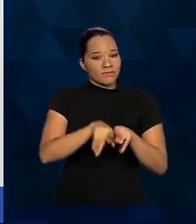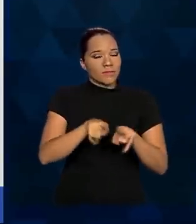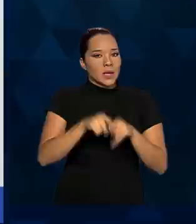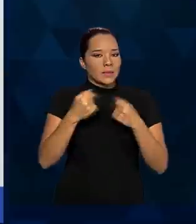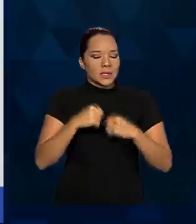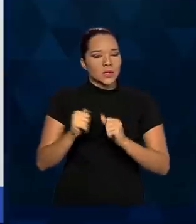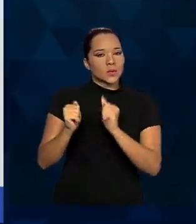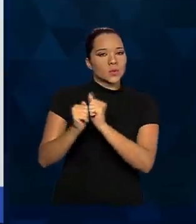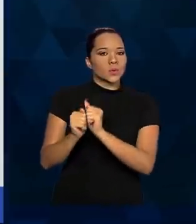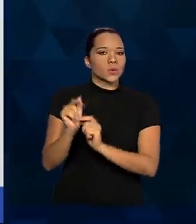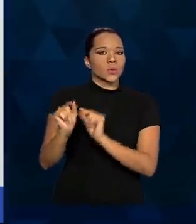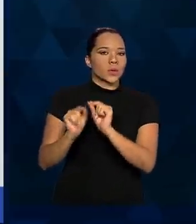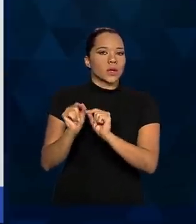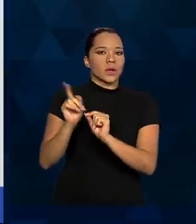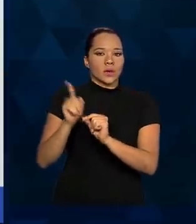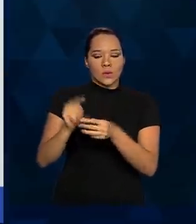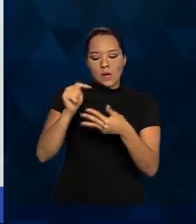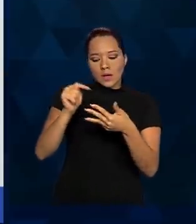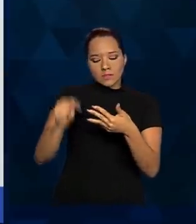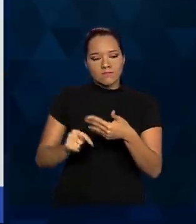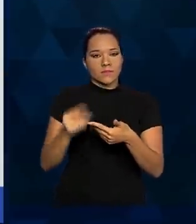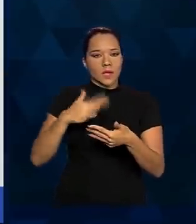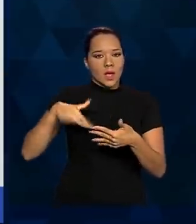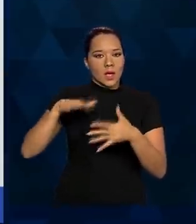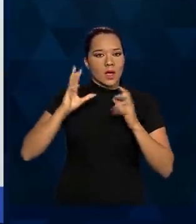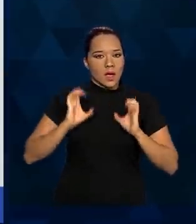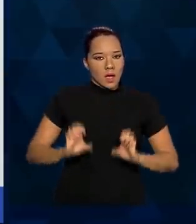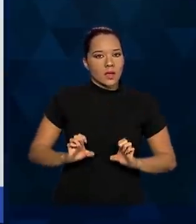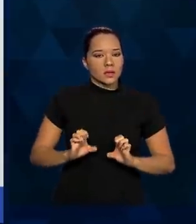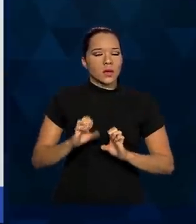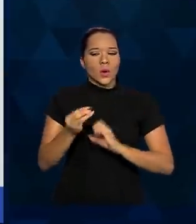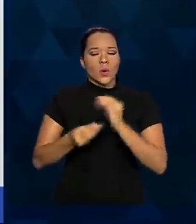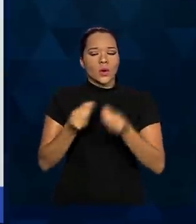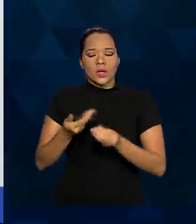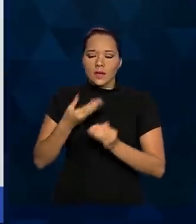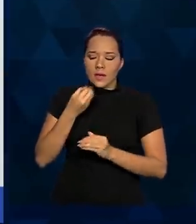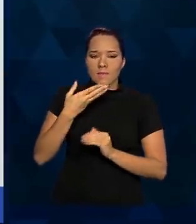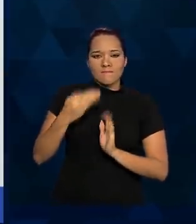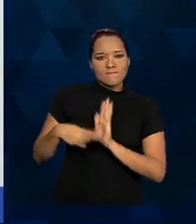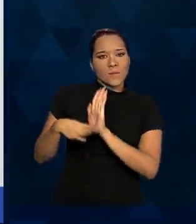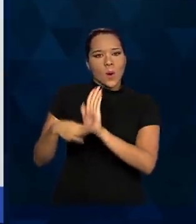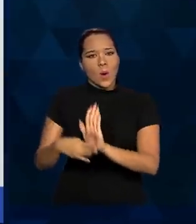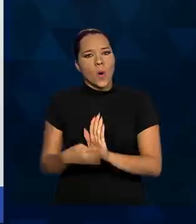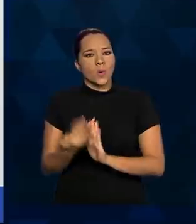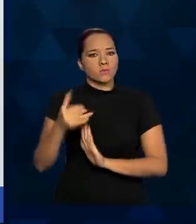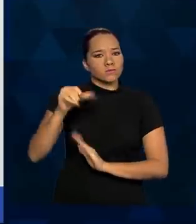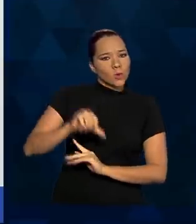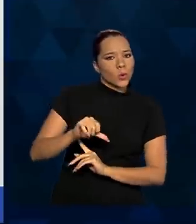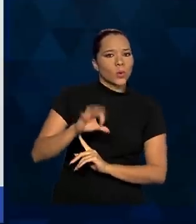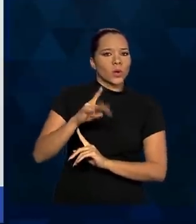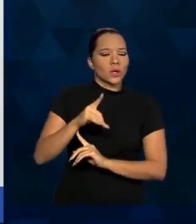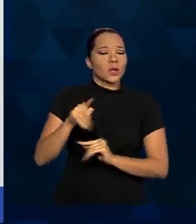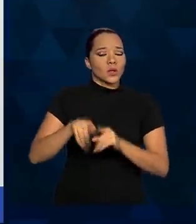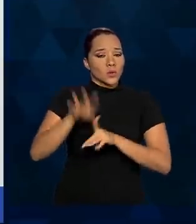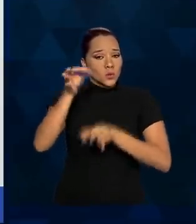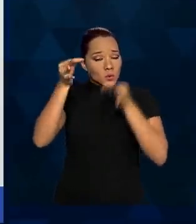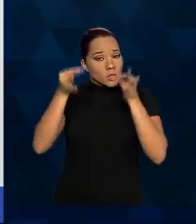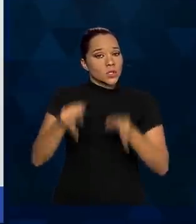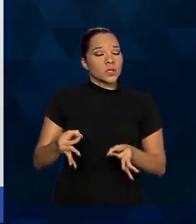que andar junto com os aspectos éticos. Beneficência, não-maleficência, autonomia, justiça e